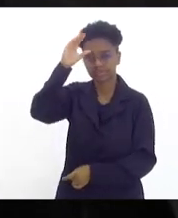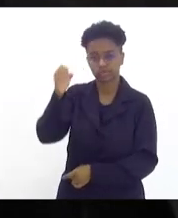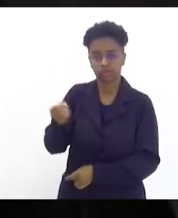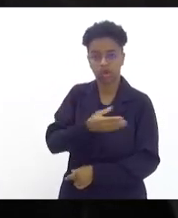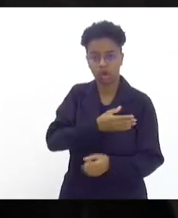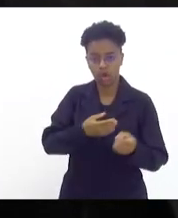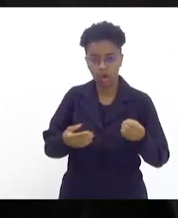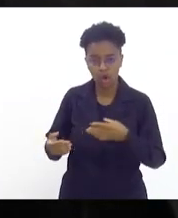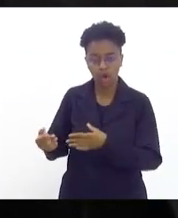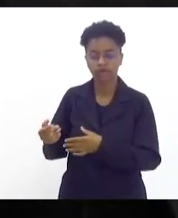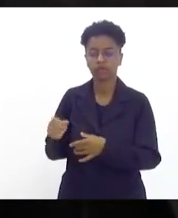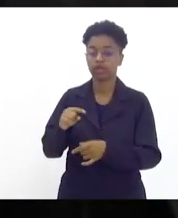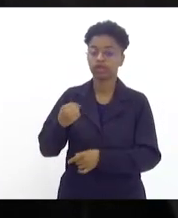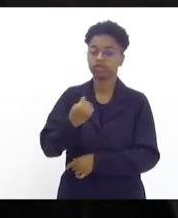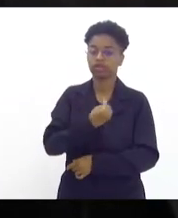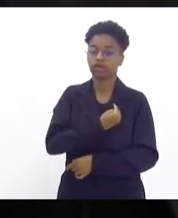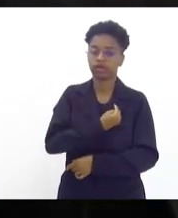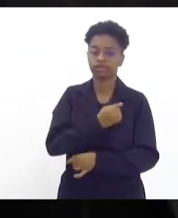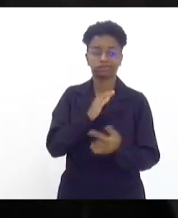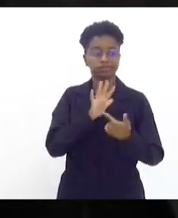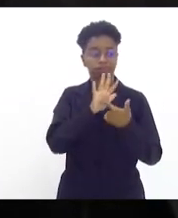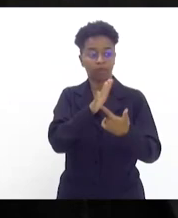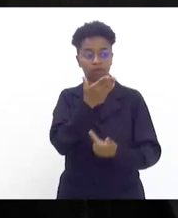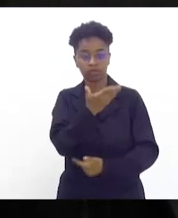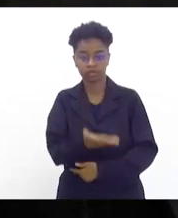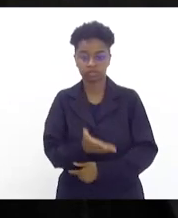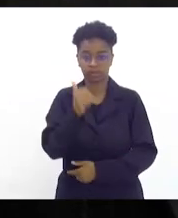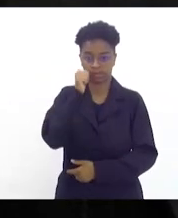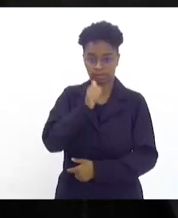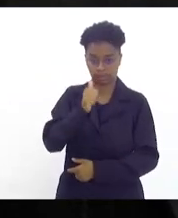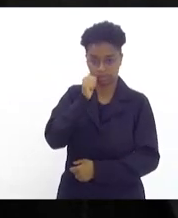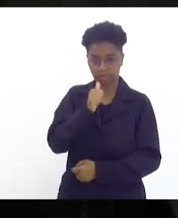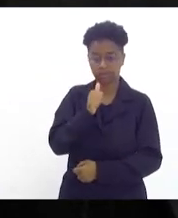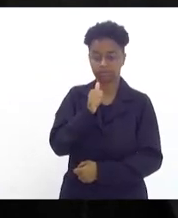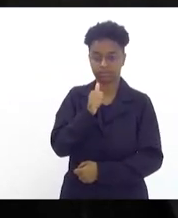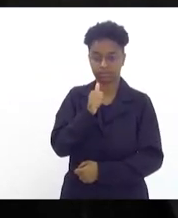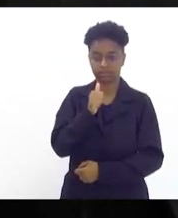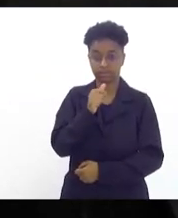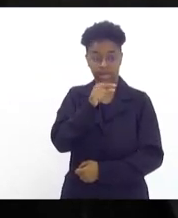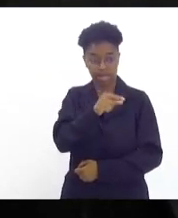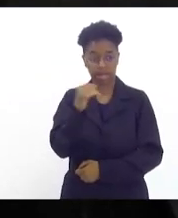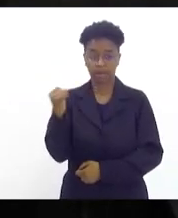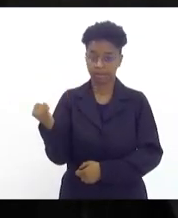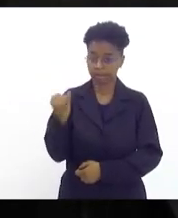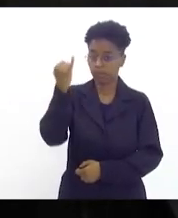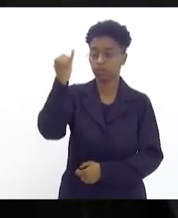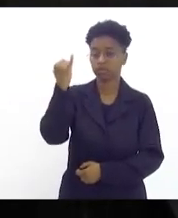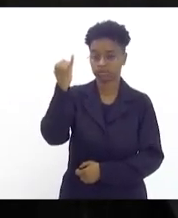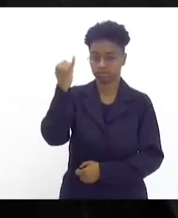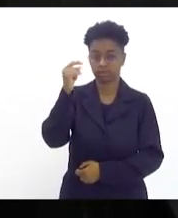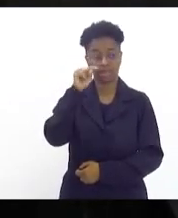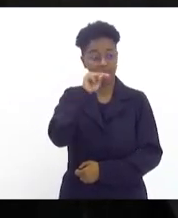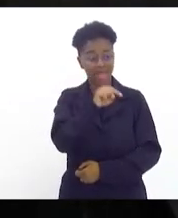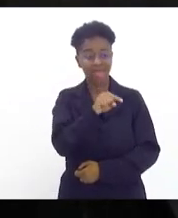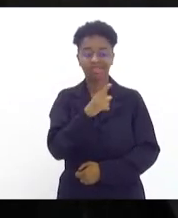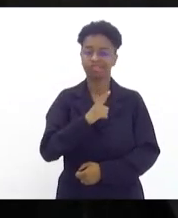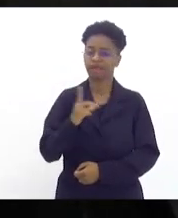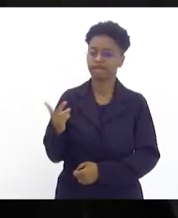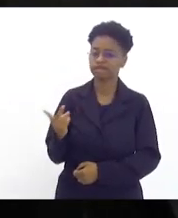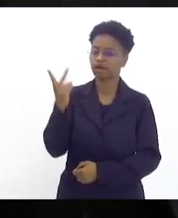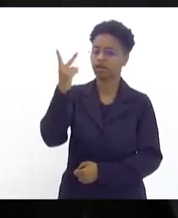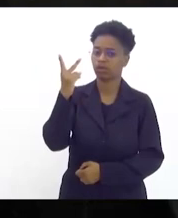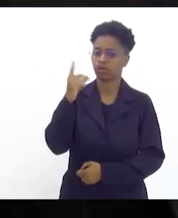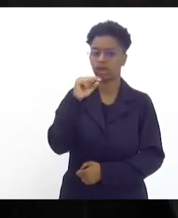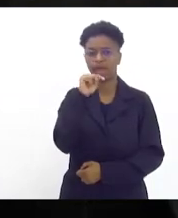nós estamos sinalizando para essa mulher que ela é importante que ela tem valor